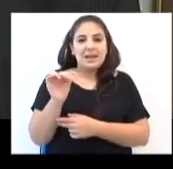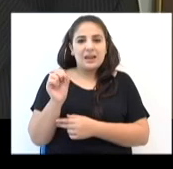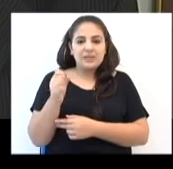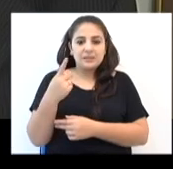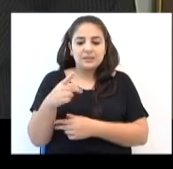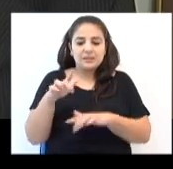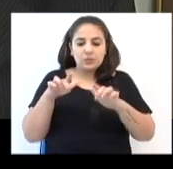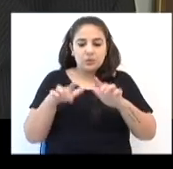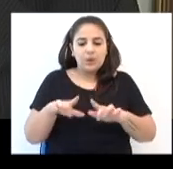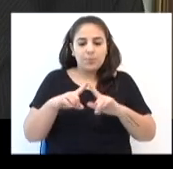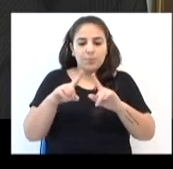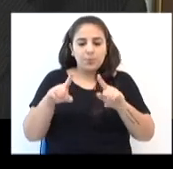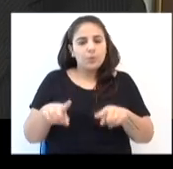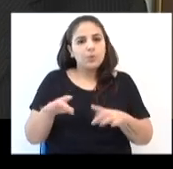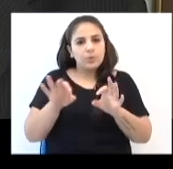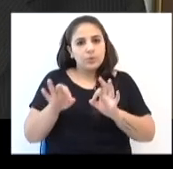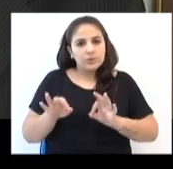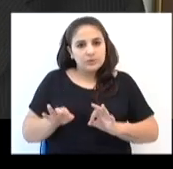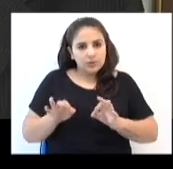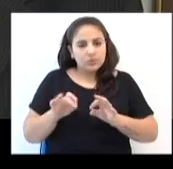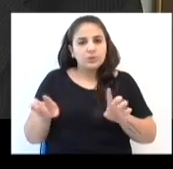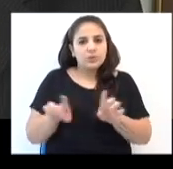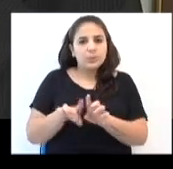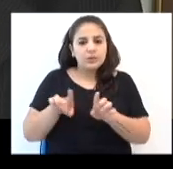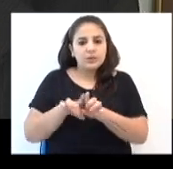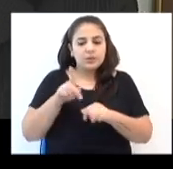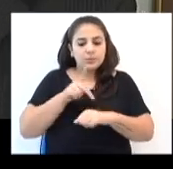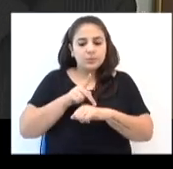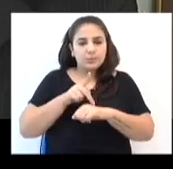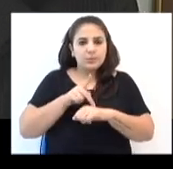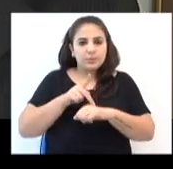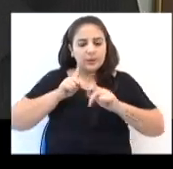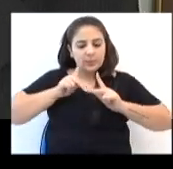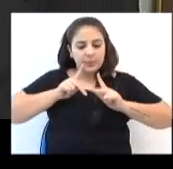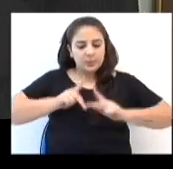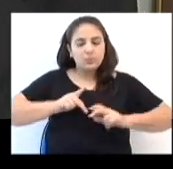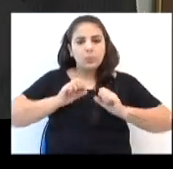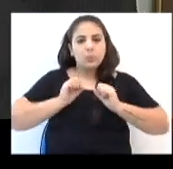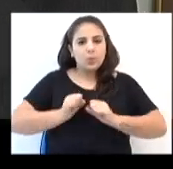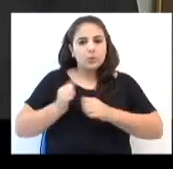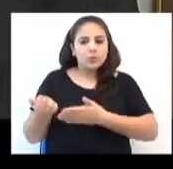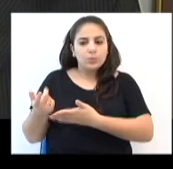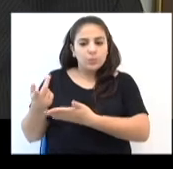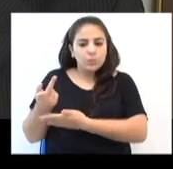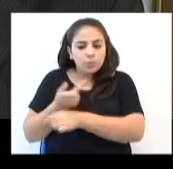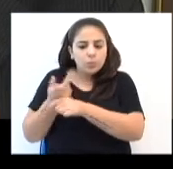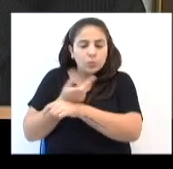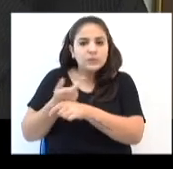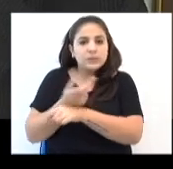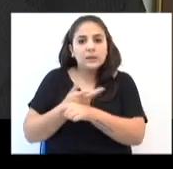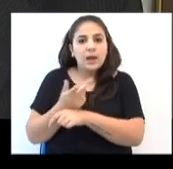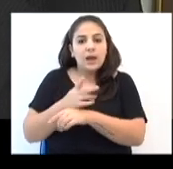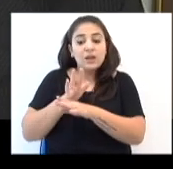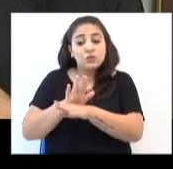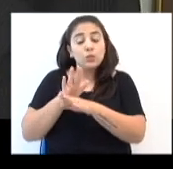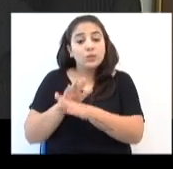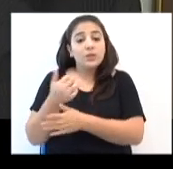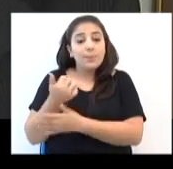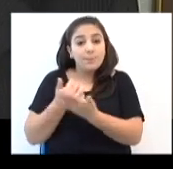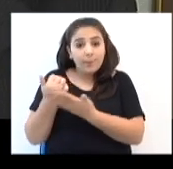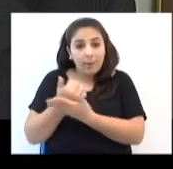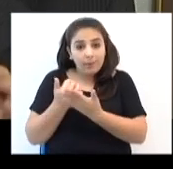os CRAS foram esse espaço público organizado, onde as pessoas podem buscar para assistência